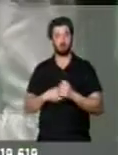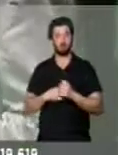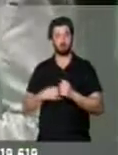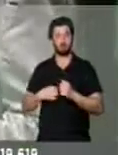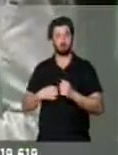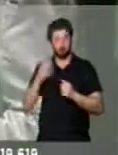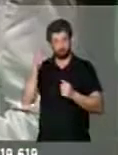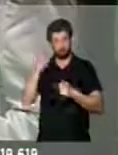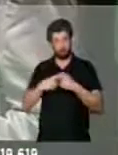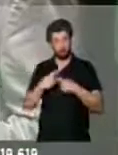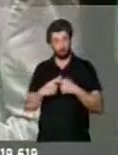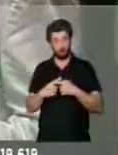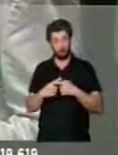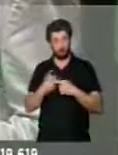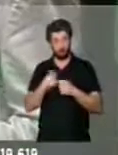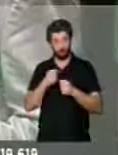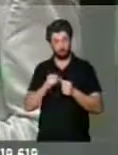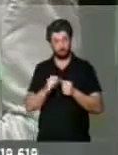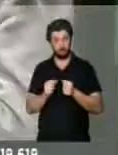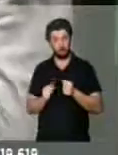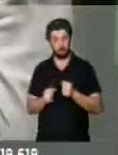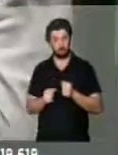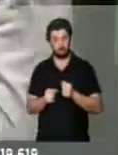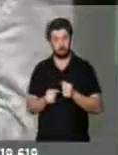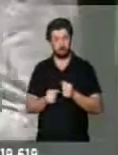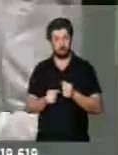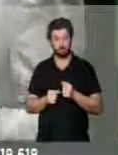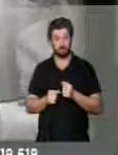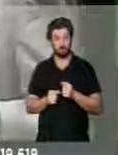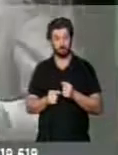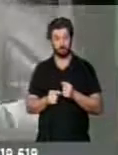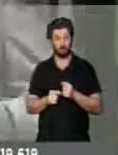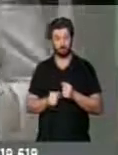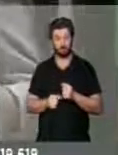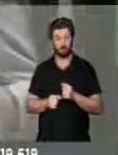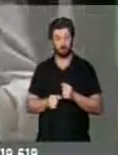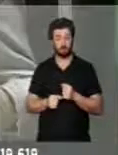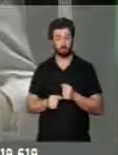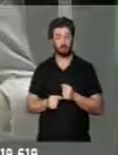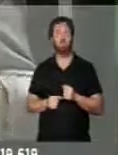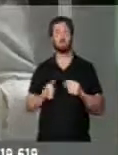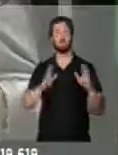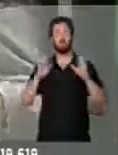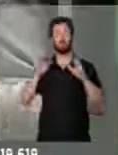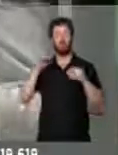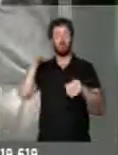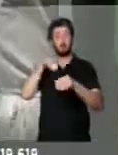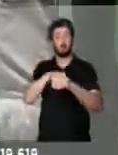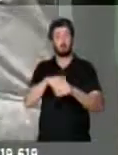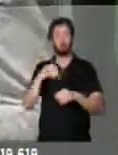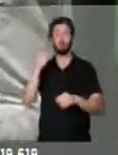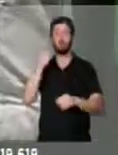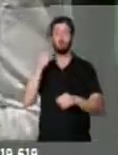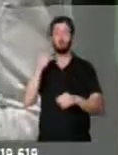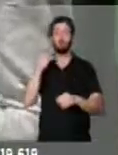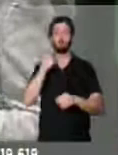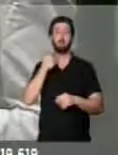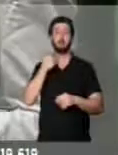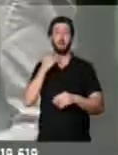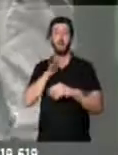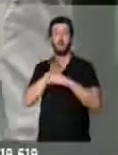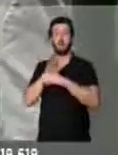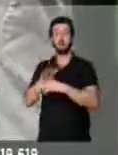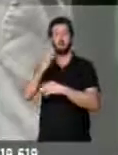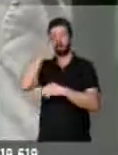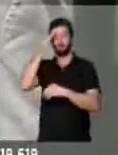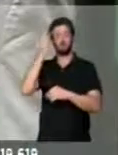Sabe por que eu fiz isso, Júlio? essa nova lei eleitoral proíbe que o banco ajude o